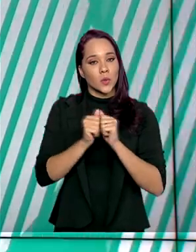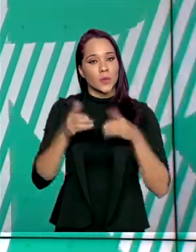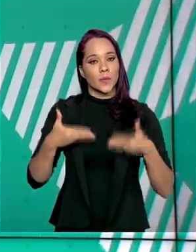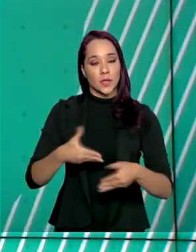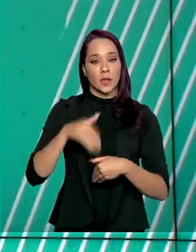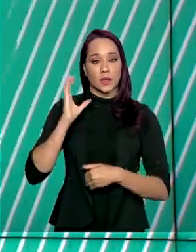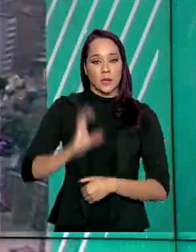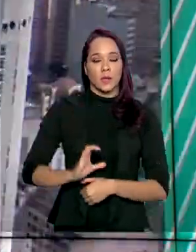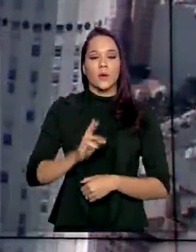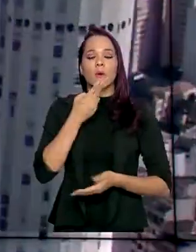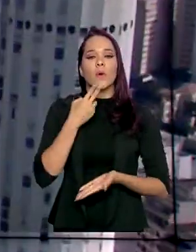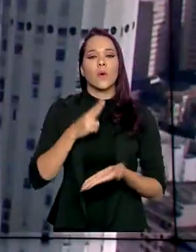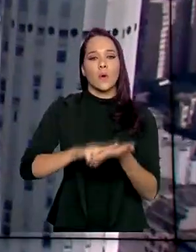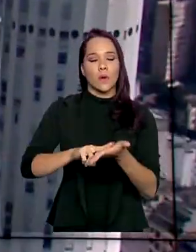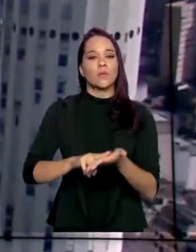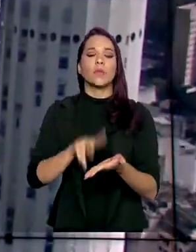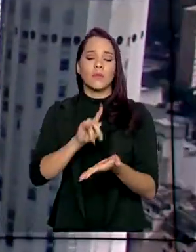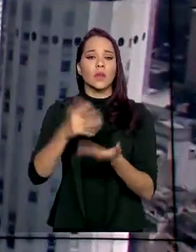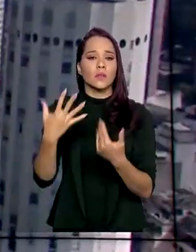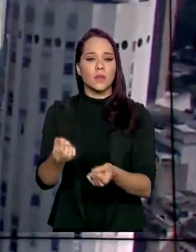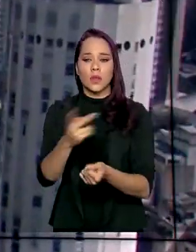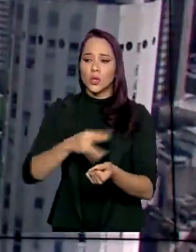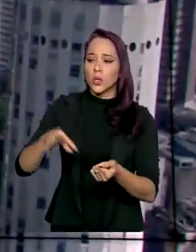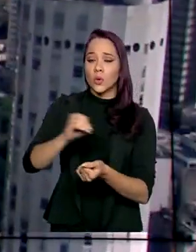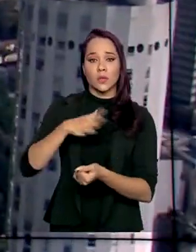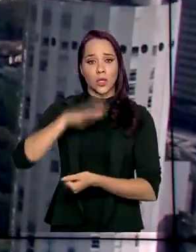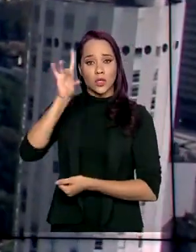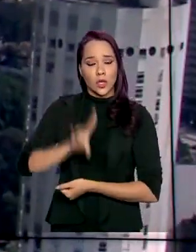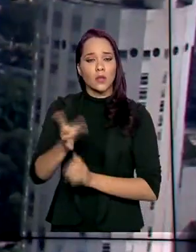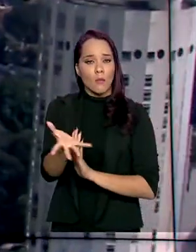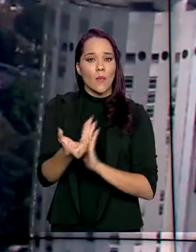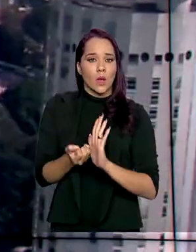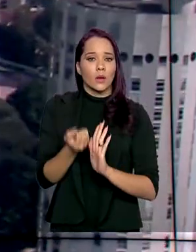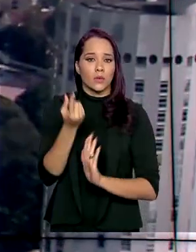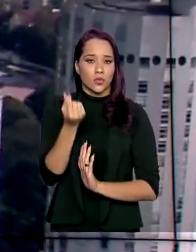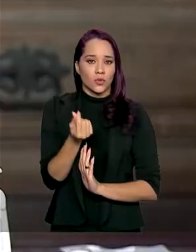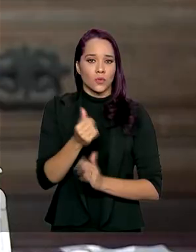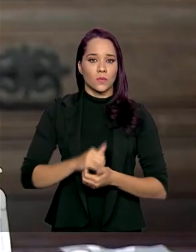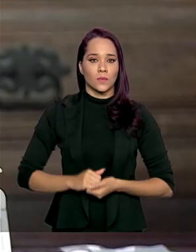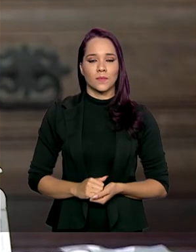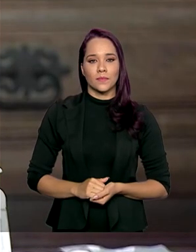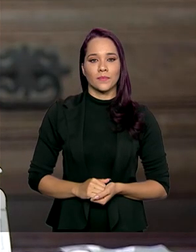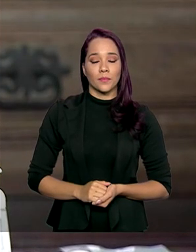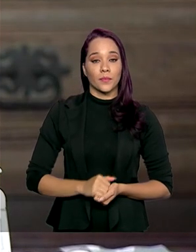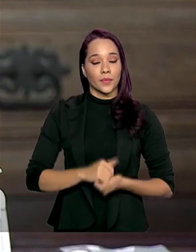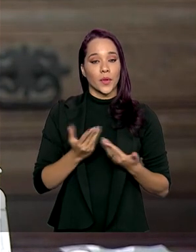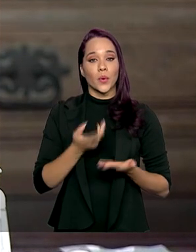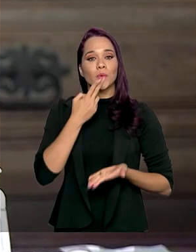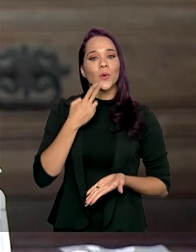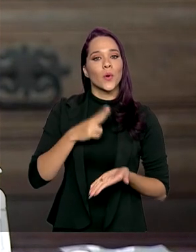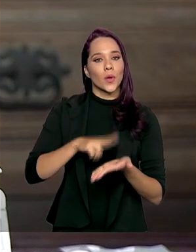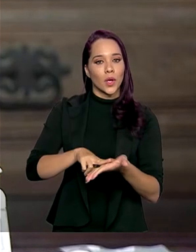da Cidadania com os Correios, que vai permitir a todos que têm direito receberem o benefício. Os Correios